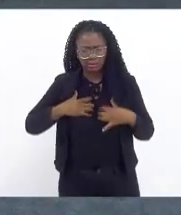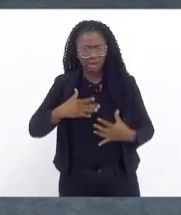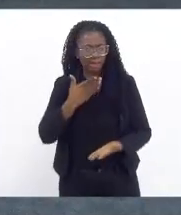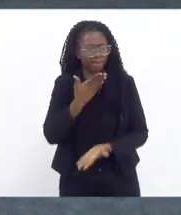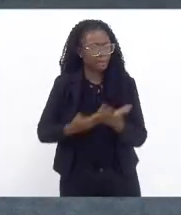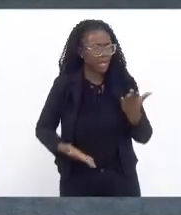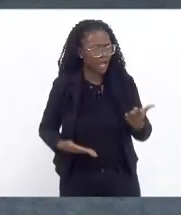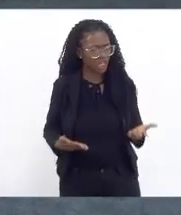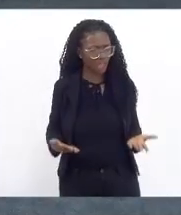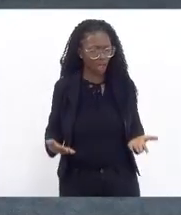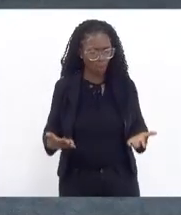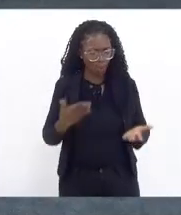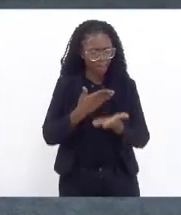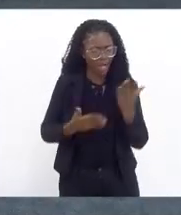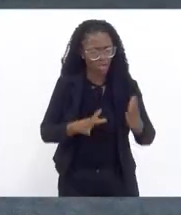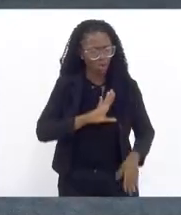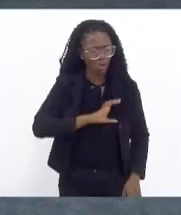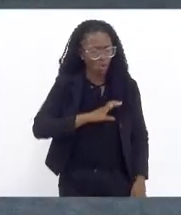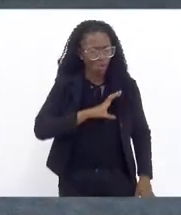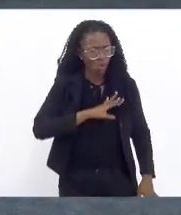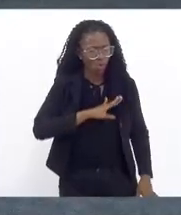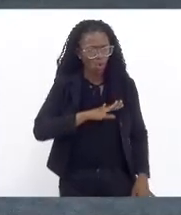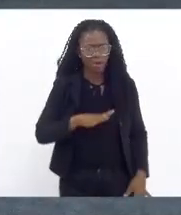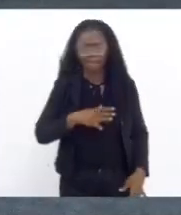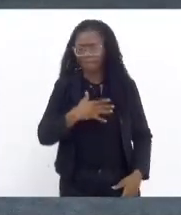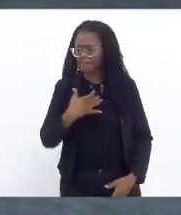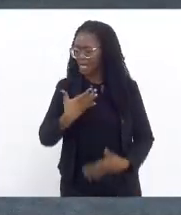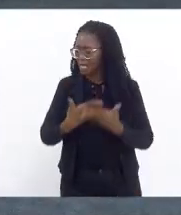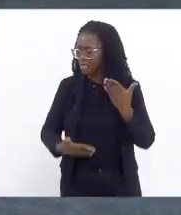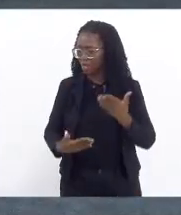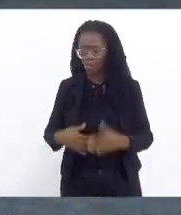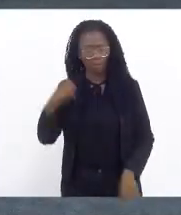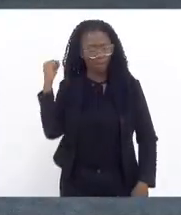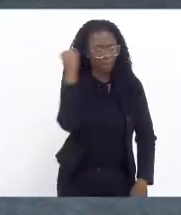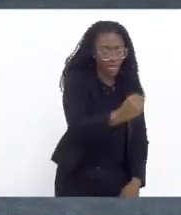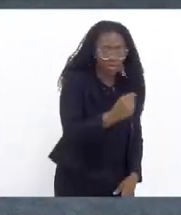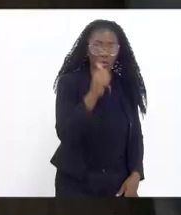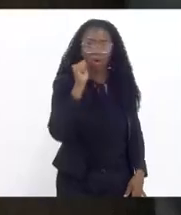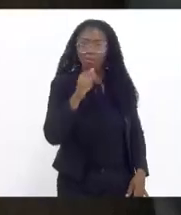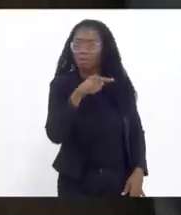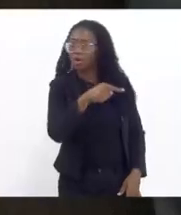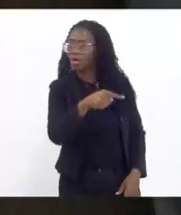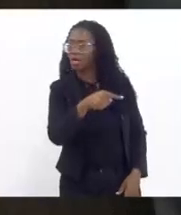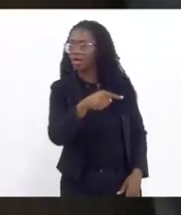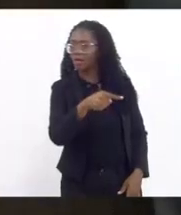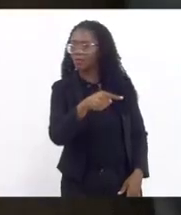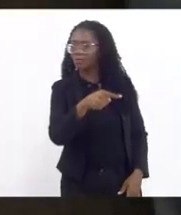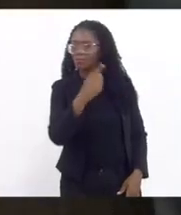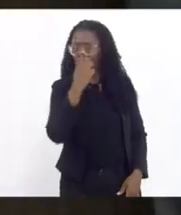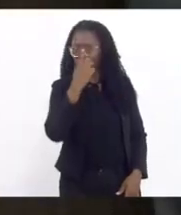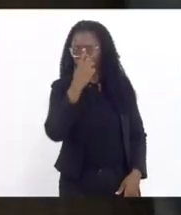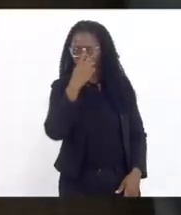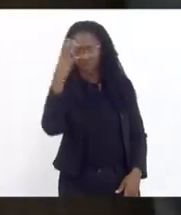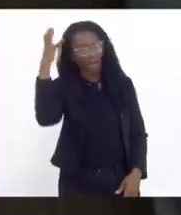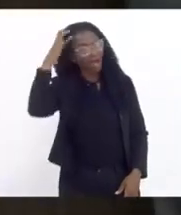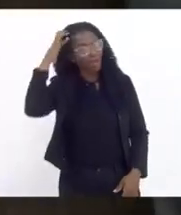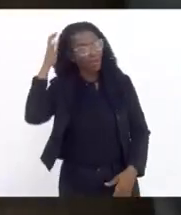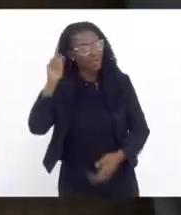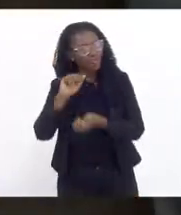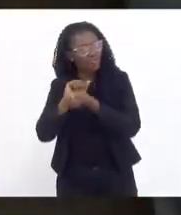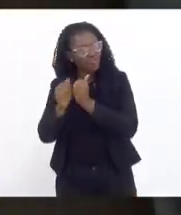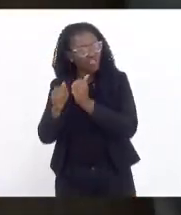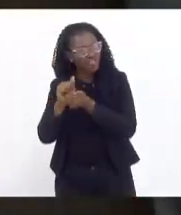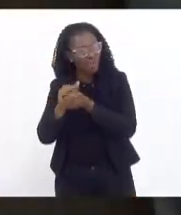campeonato veio a executar a sua companheira então ou seja a culpa é do futebol a culpa